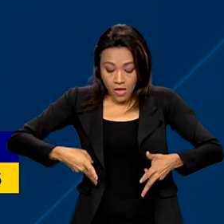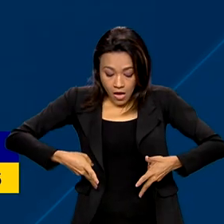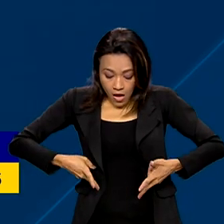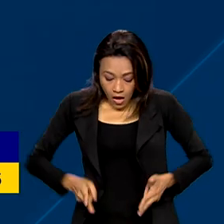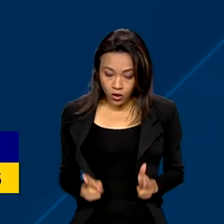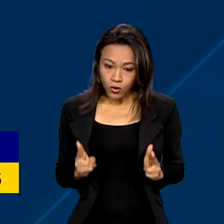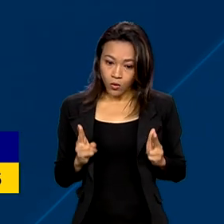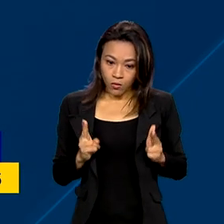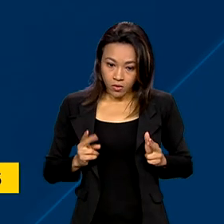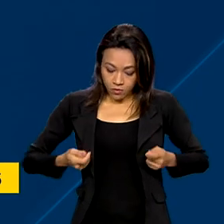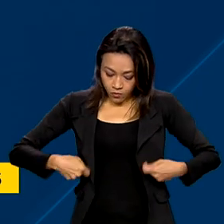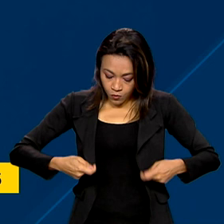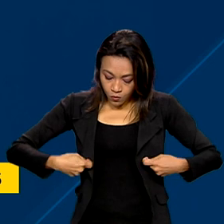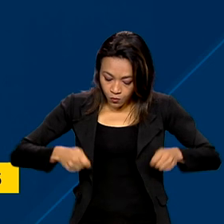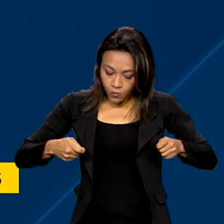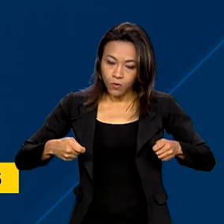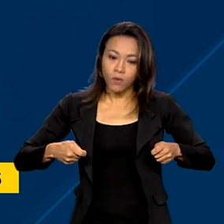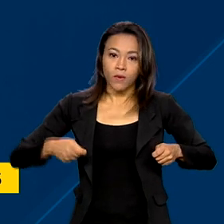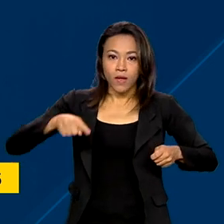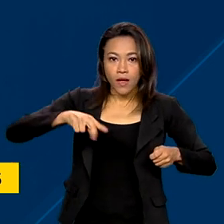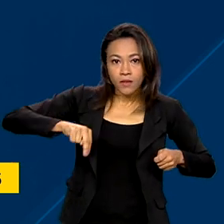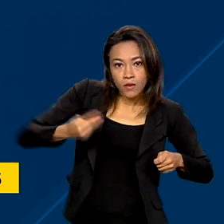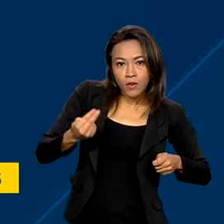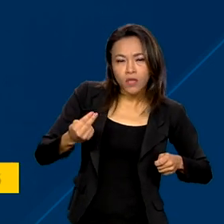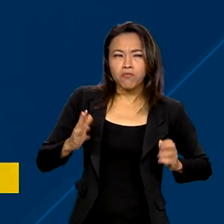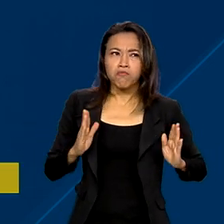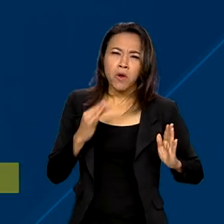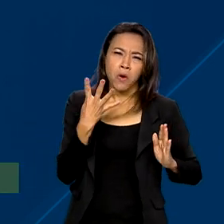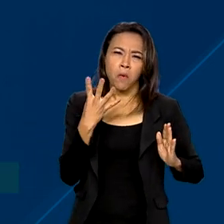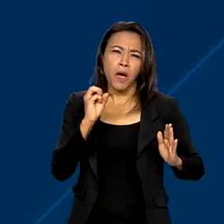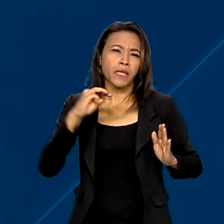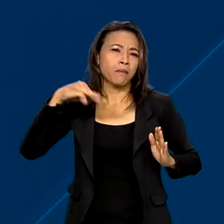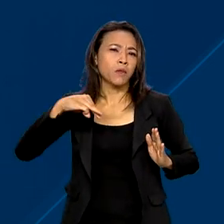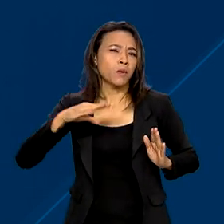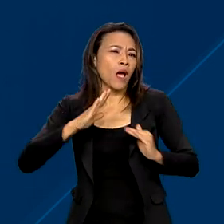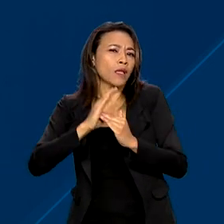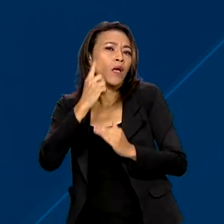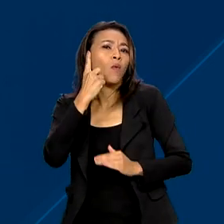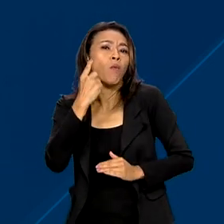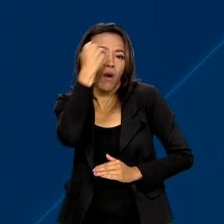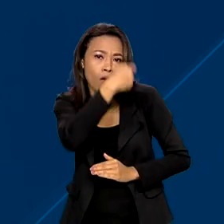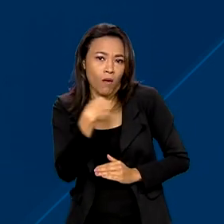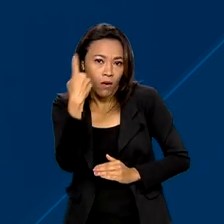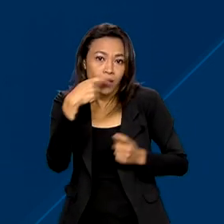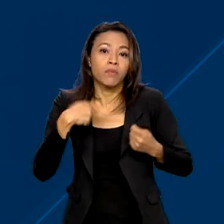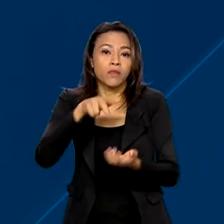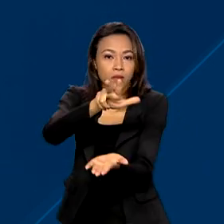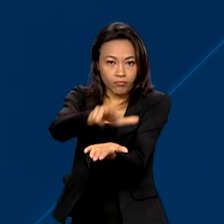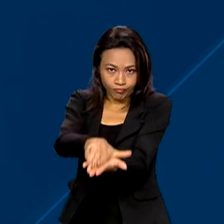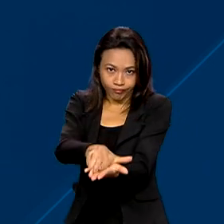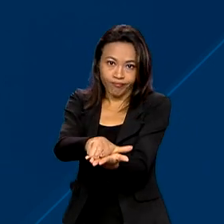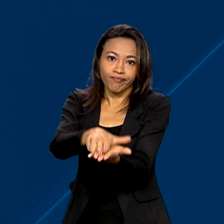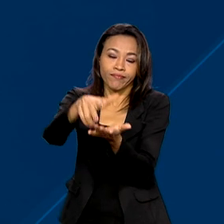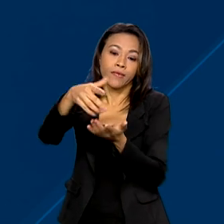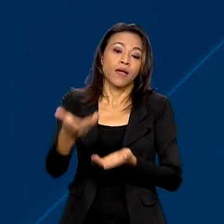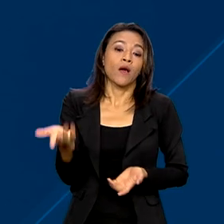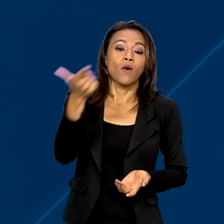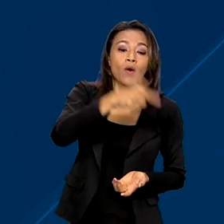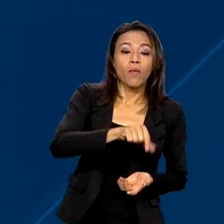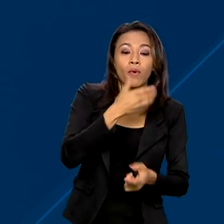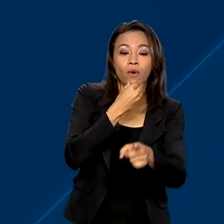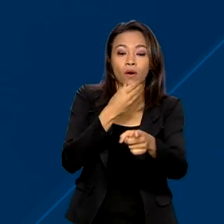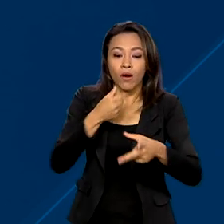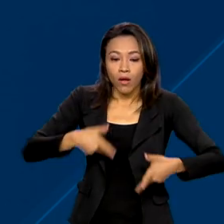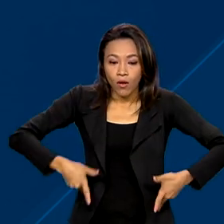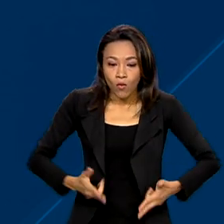cortadas ou amarradas. A cirurgia dura entre 40 minutos e uma hora e exige internação. Já a vasectomia